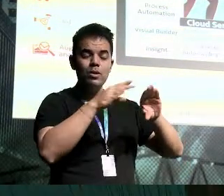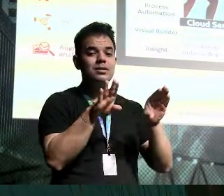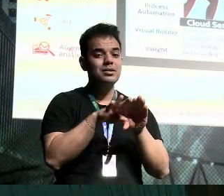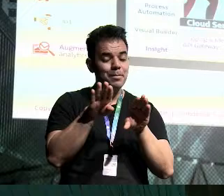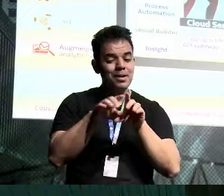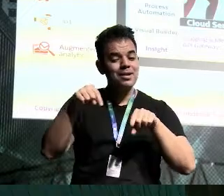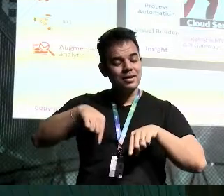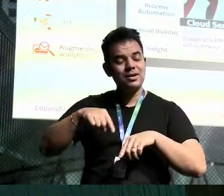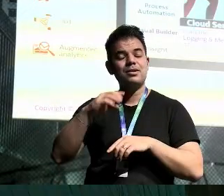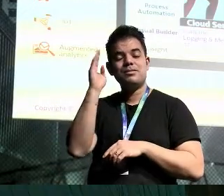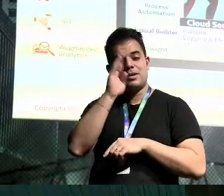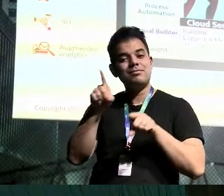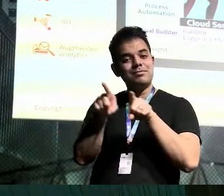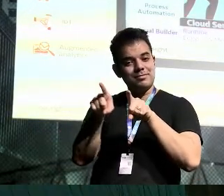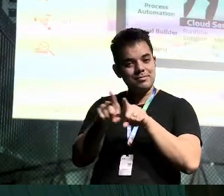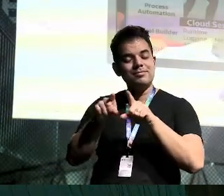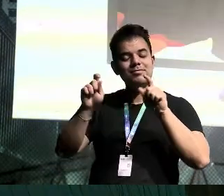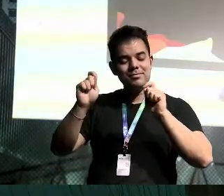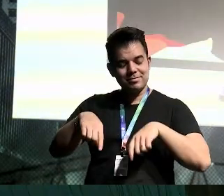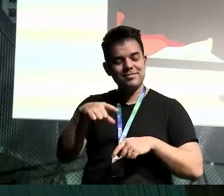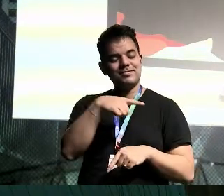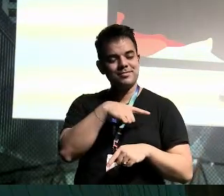presença total desse serviço.